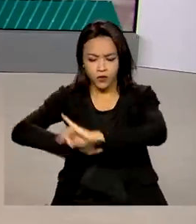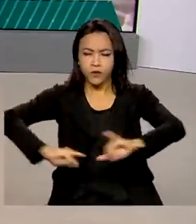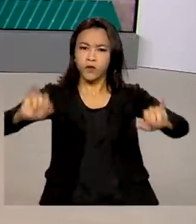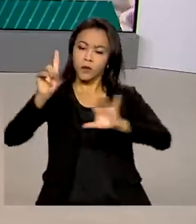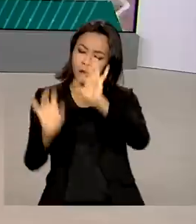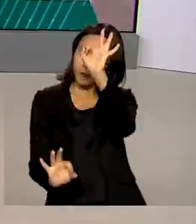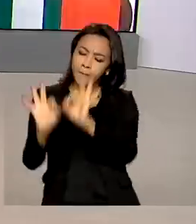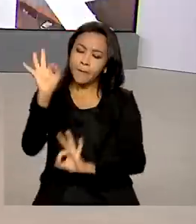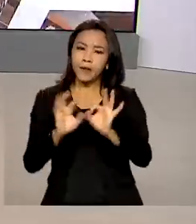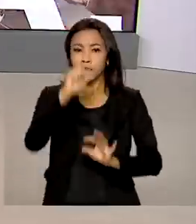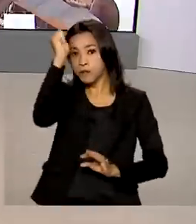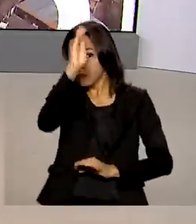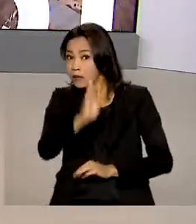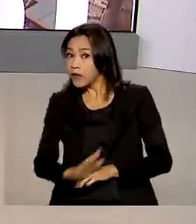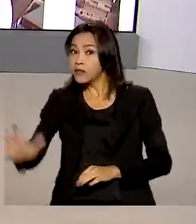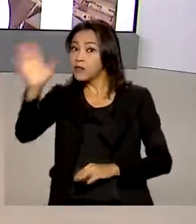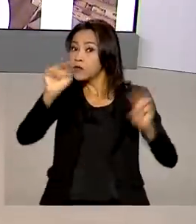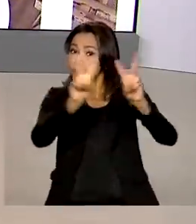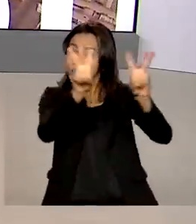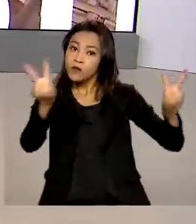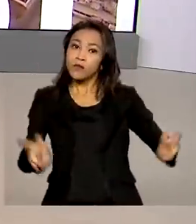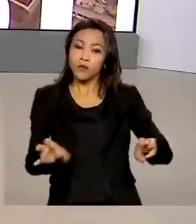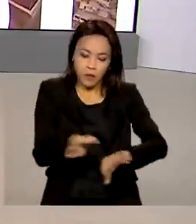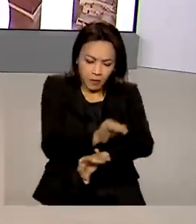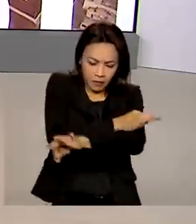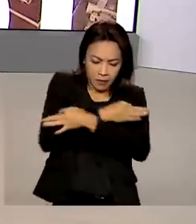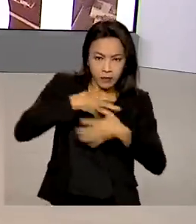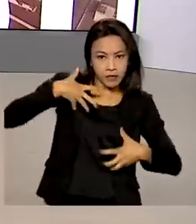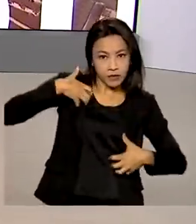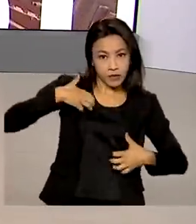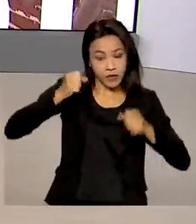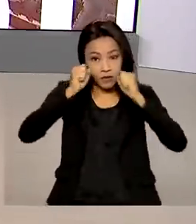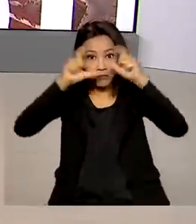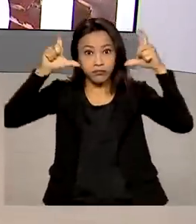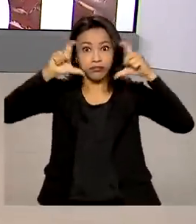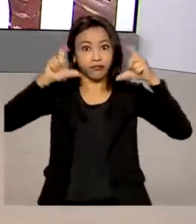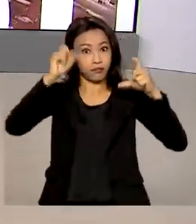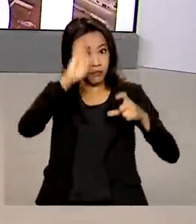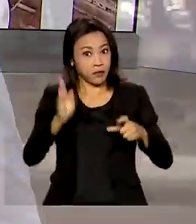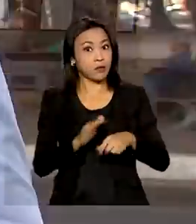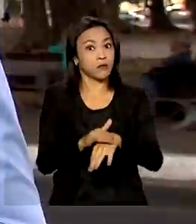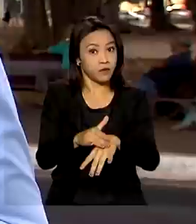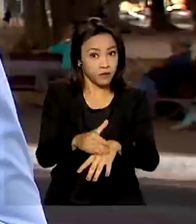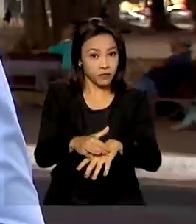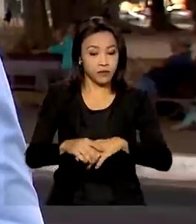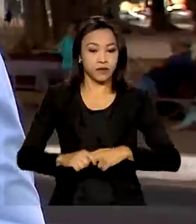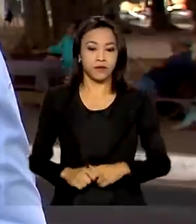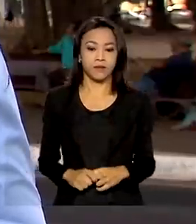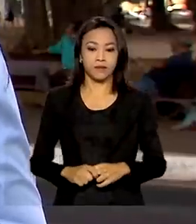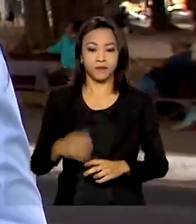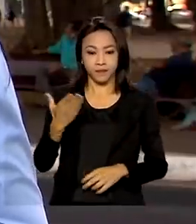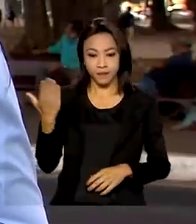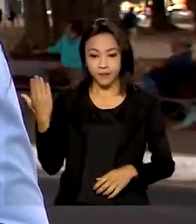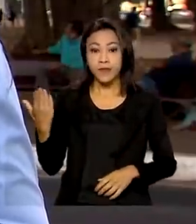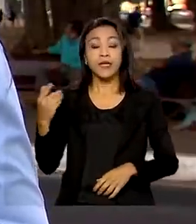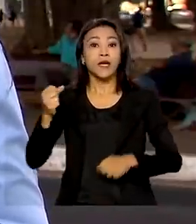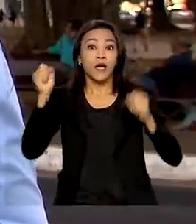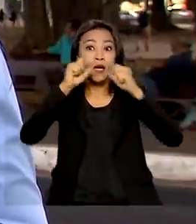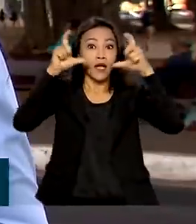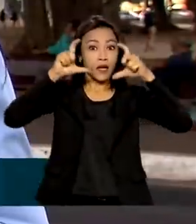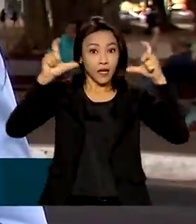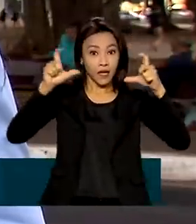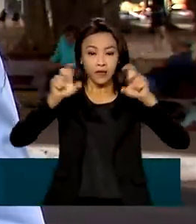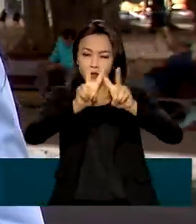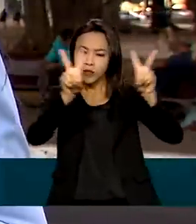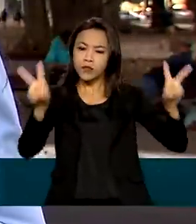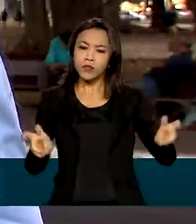contingência nacional para a Monkeypox e estabeleceu alerta no Brasil para a doença. O nível máximo de alerta para a